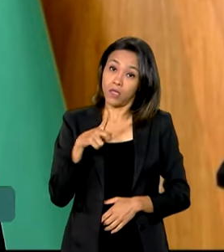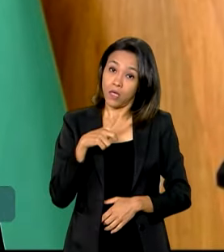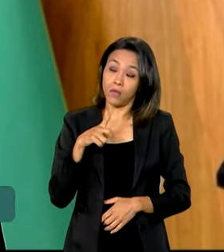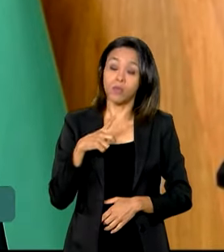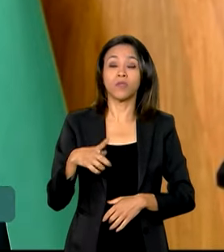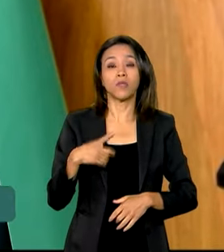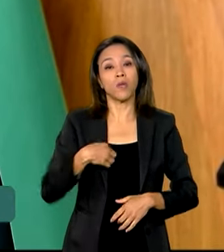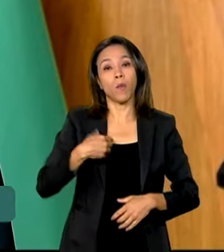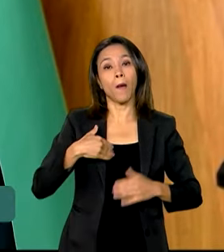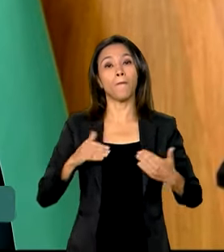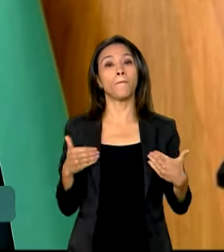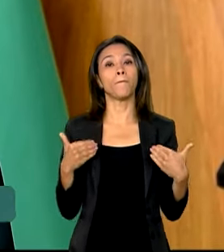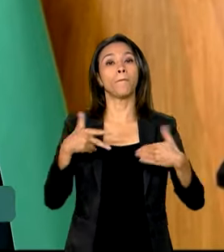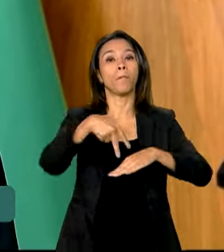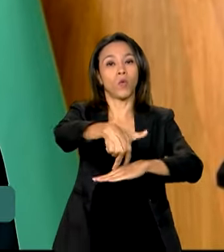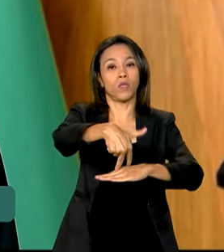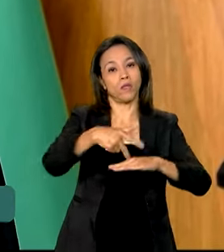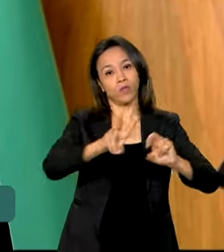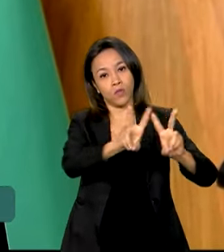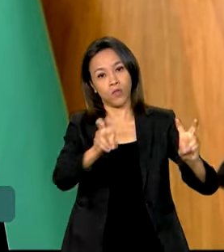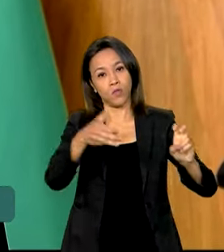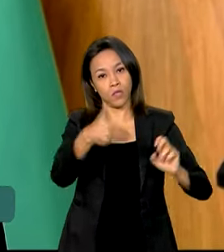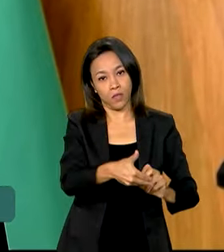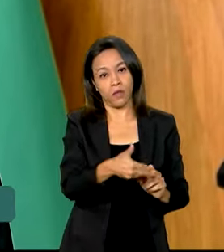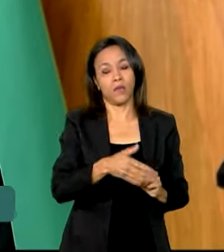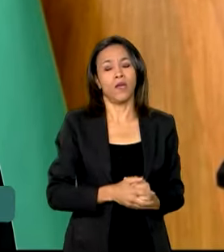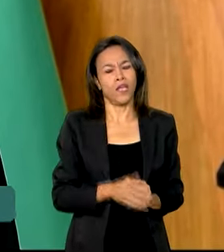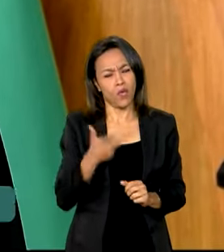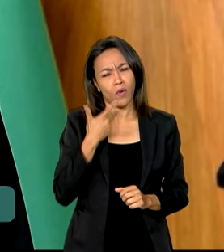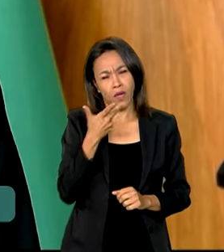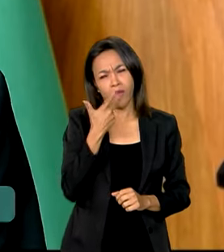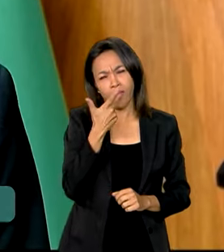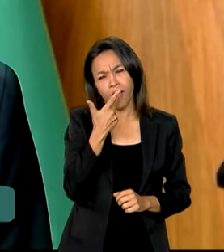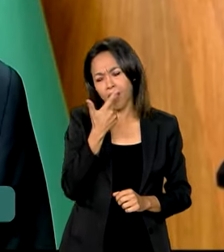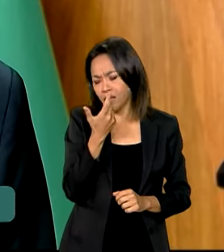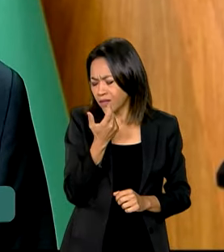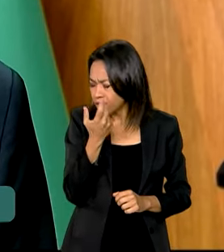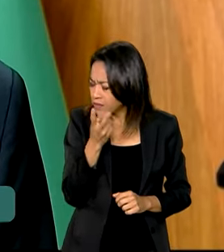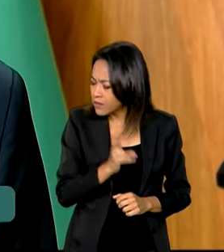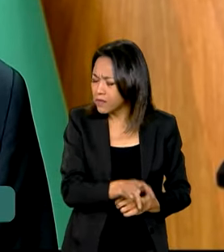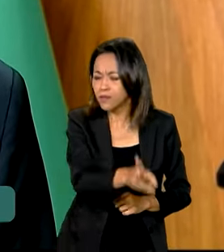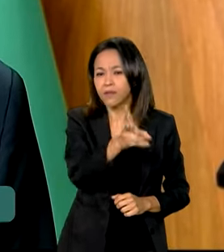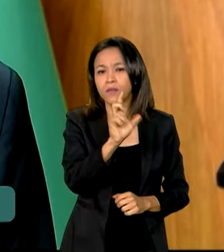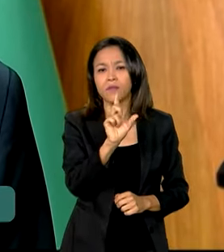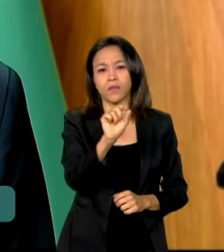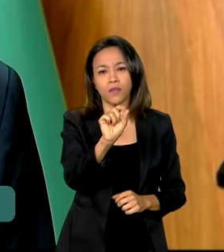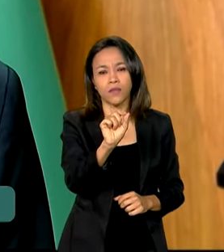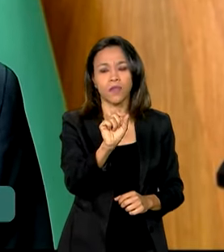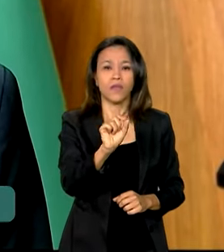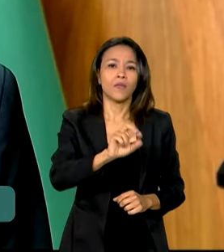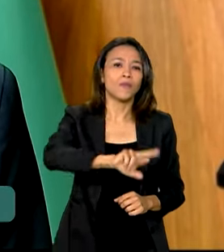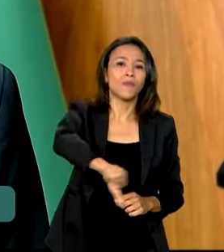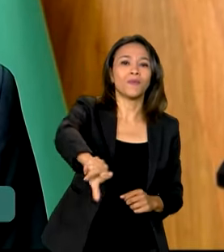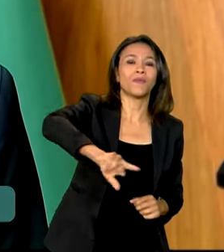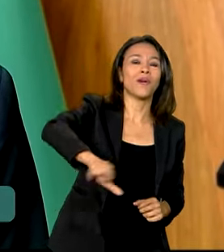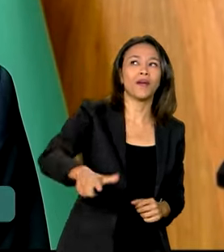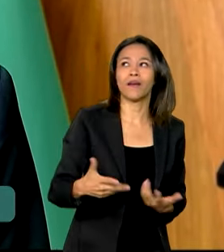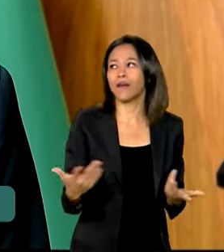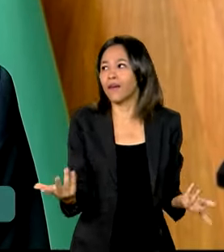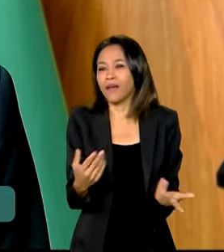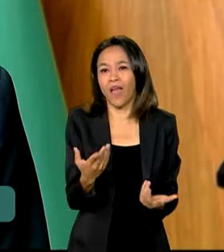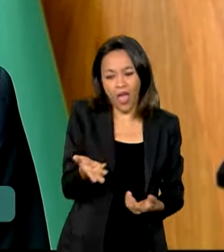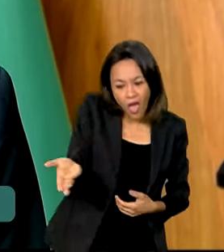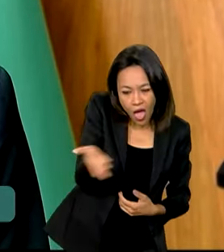te dizer, sabe, com muita veemência, mas muita veemência, de que não é possível essas